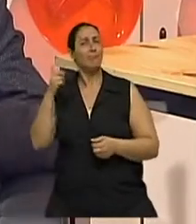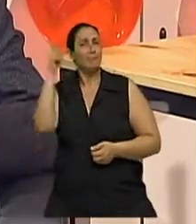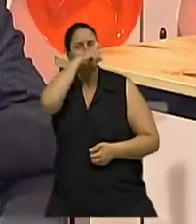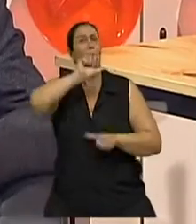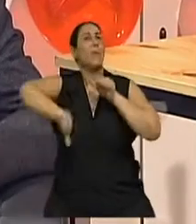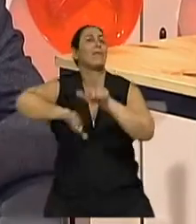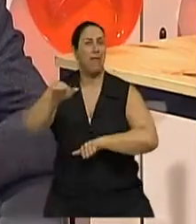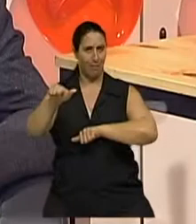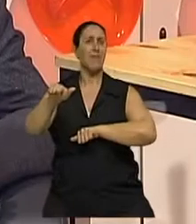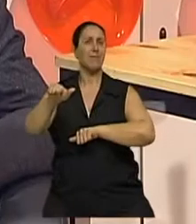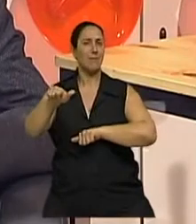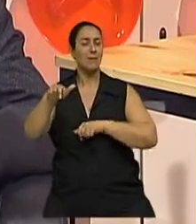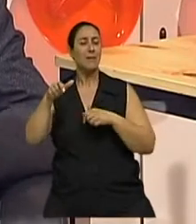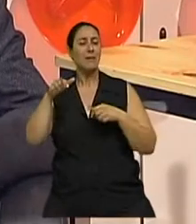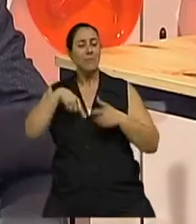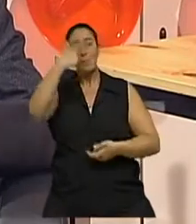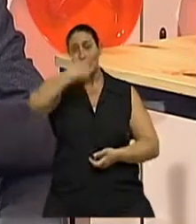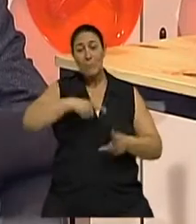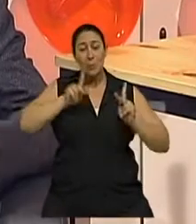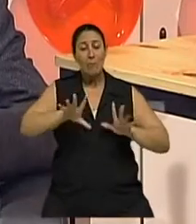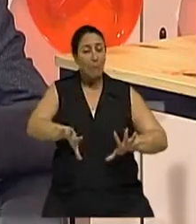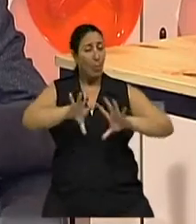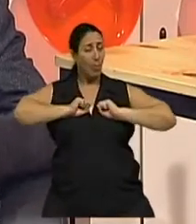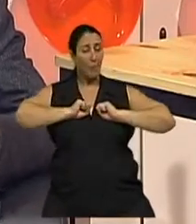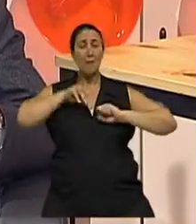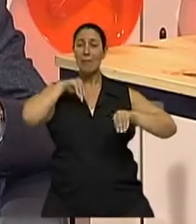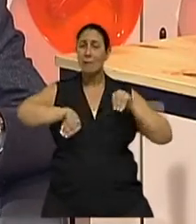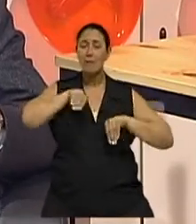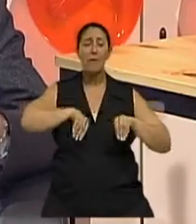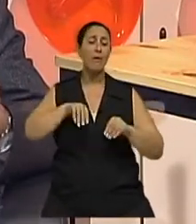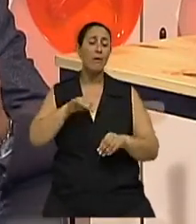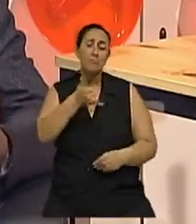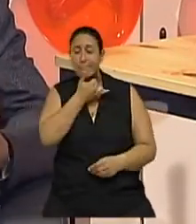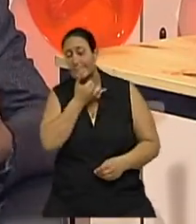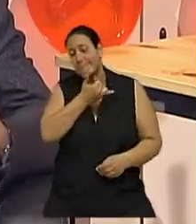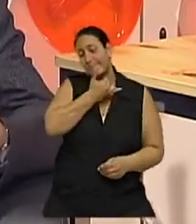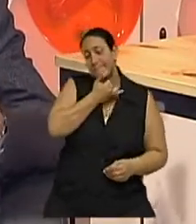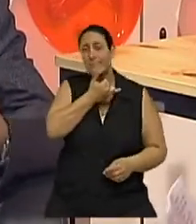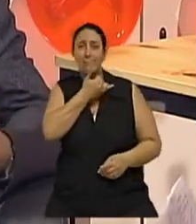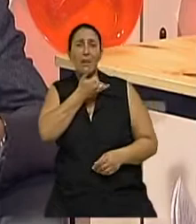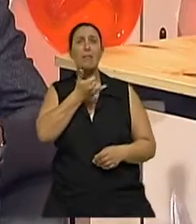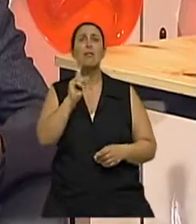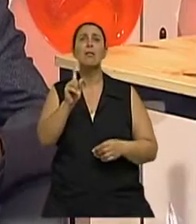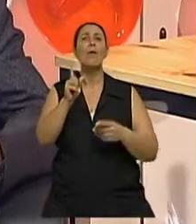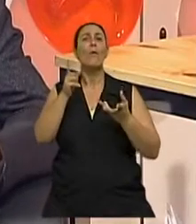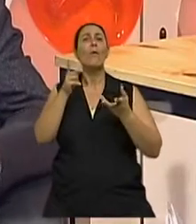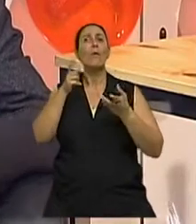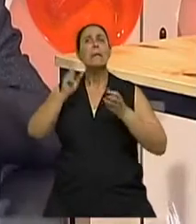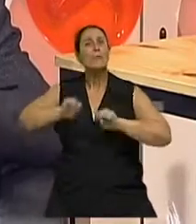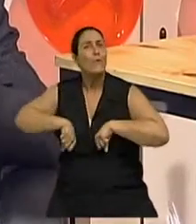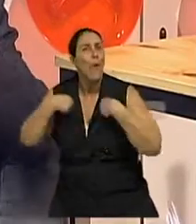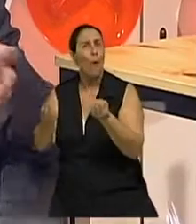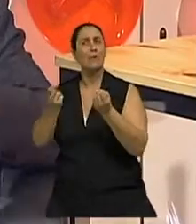outra forma de viver que não seja só lamentando o que ela perdeu, vamos dizer assim, com a doença, enfim, e